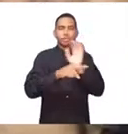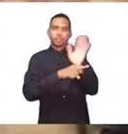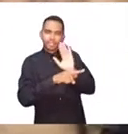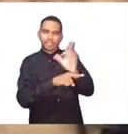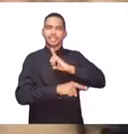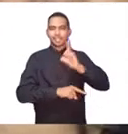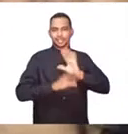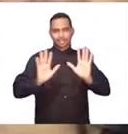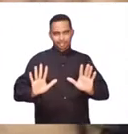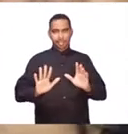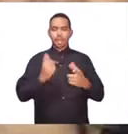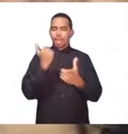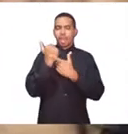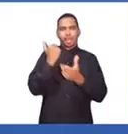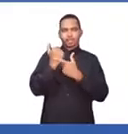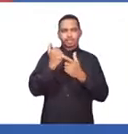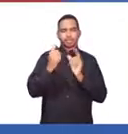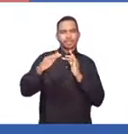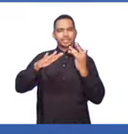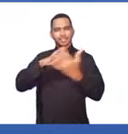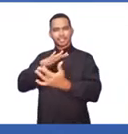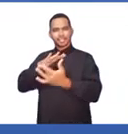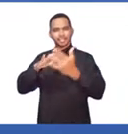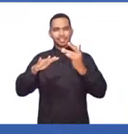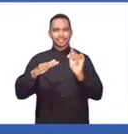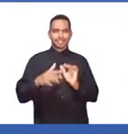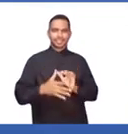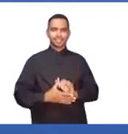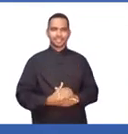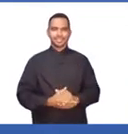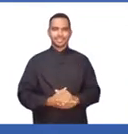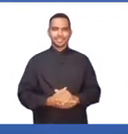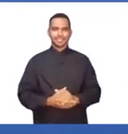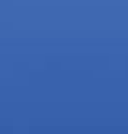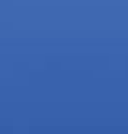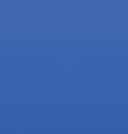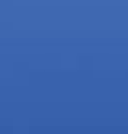não que mais uns episódios estão vindo por aí. Deixe seu joinha e acompanhe nossas redes sociais.